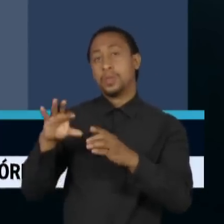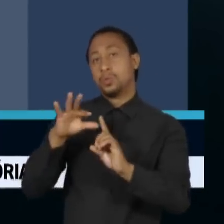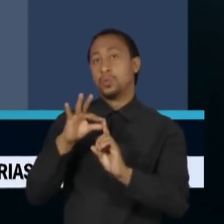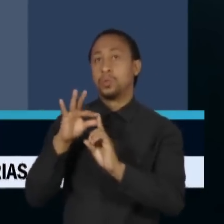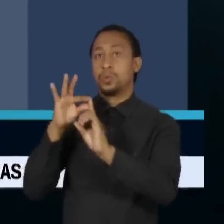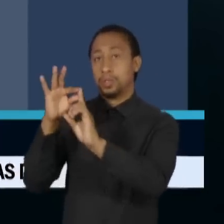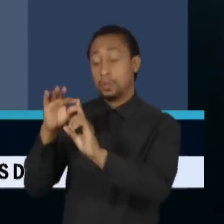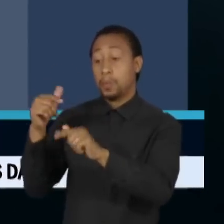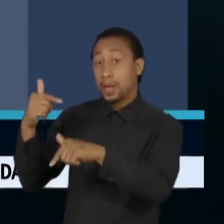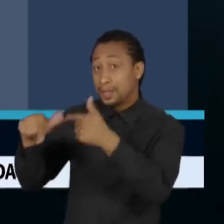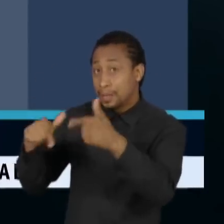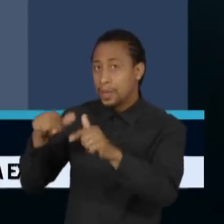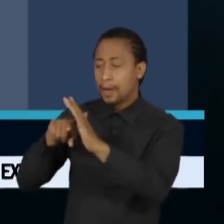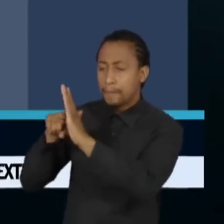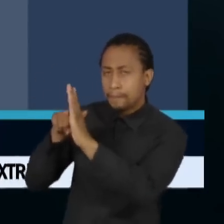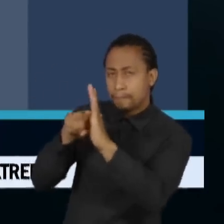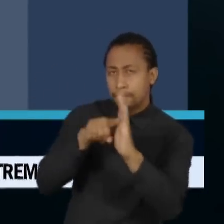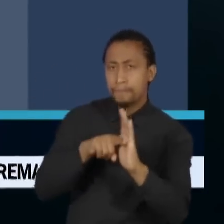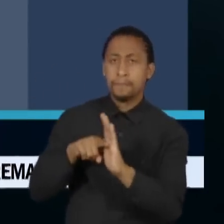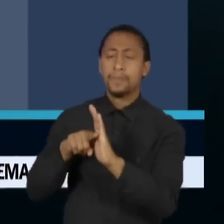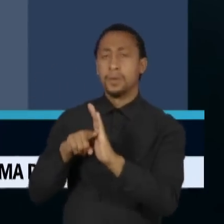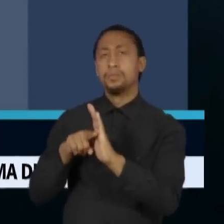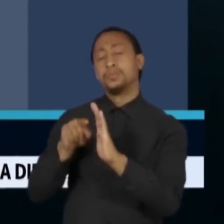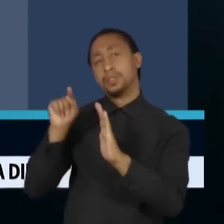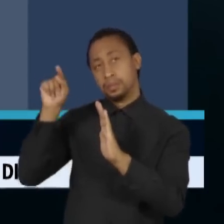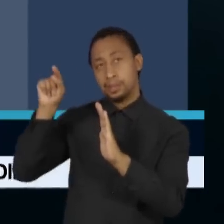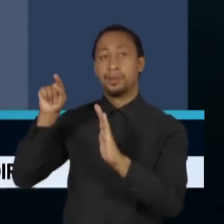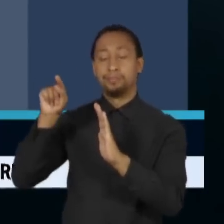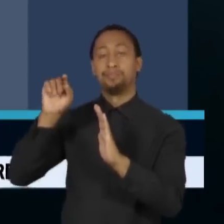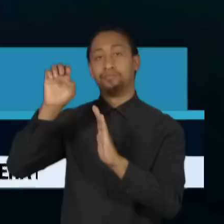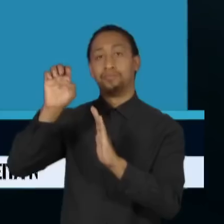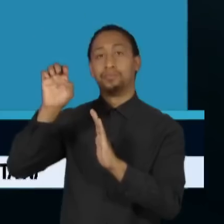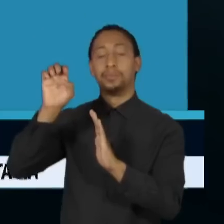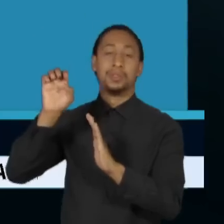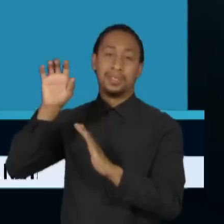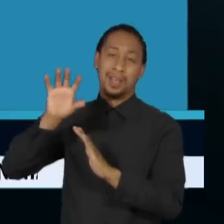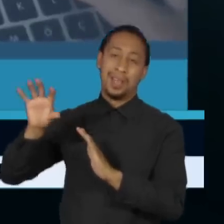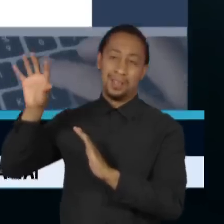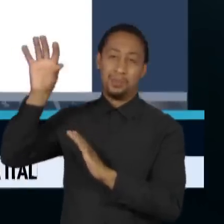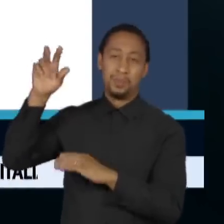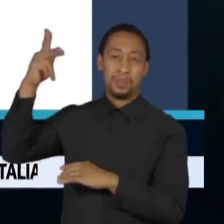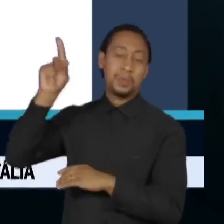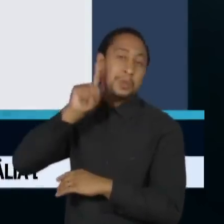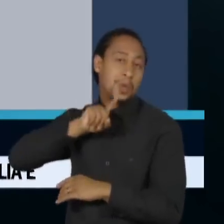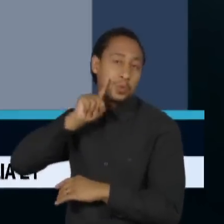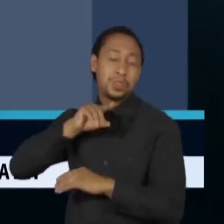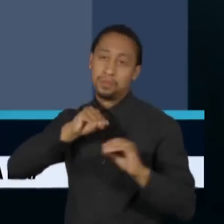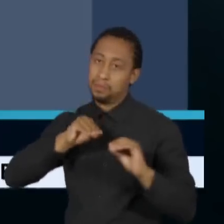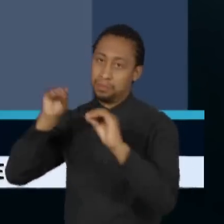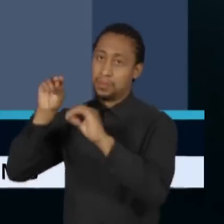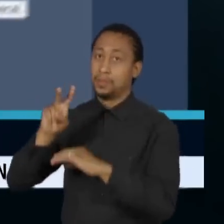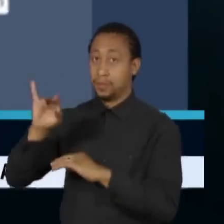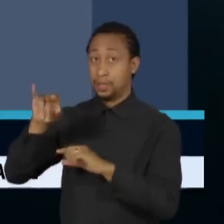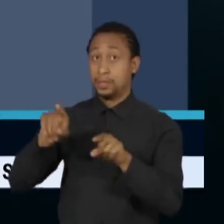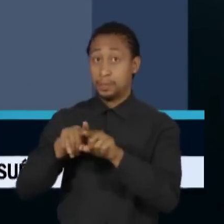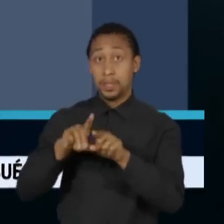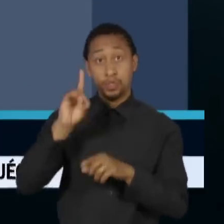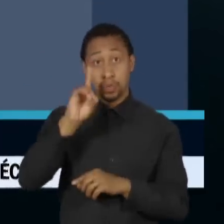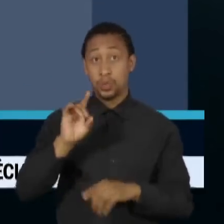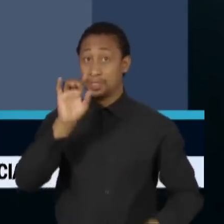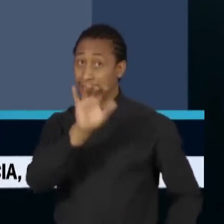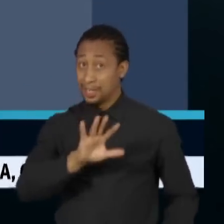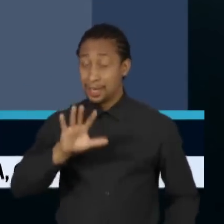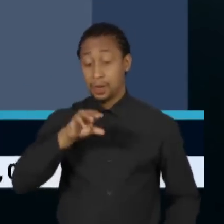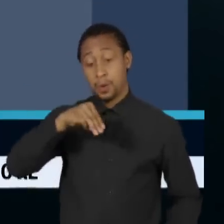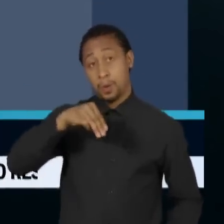para atuar na Organização dos Estados Americanos, nos Estados Unidos. E a chefe de gabinete do diretor-geral da PF, a